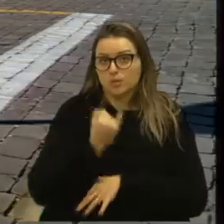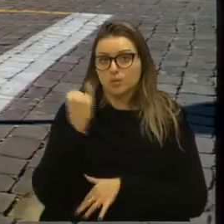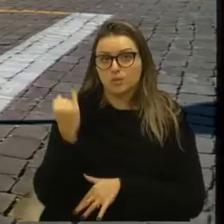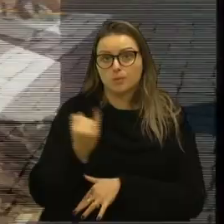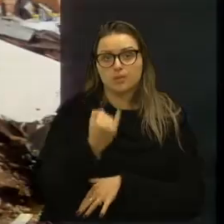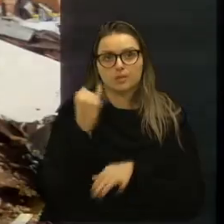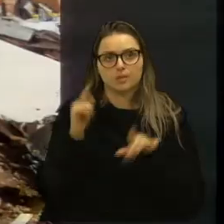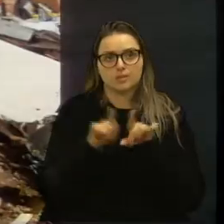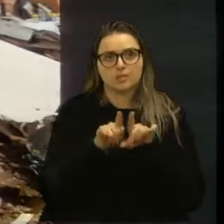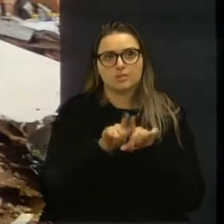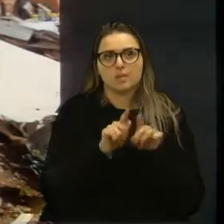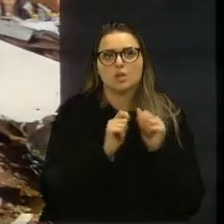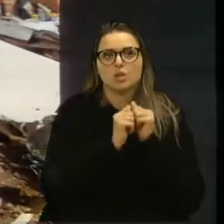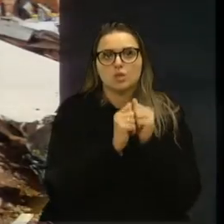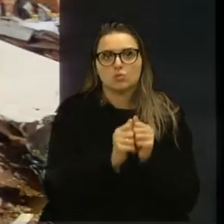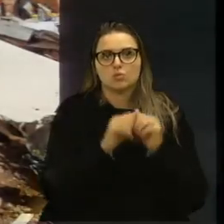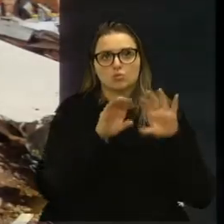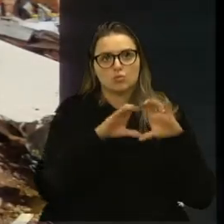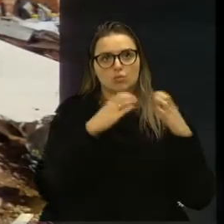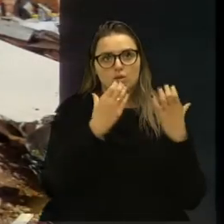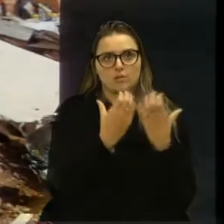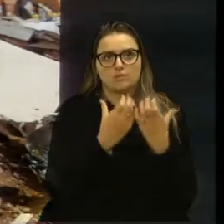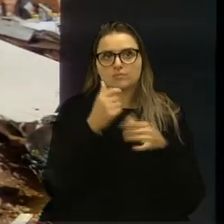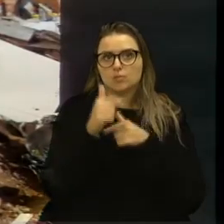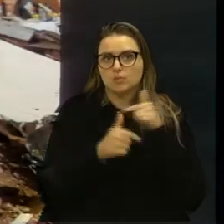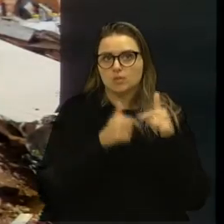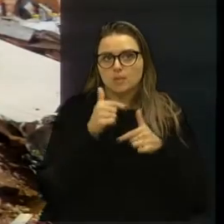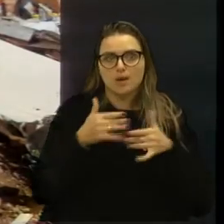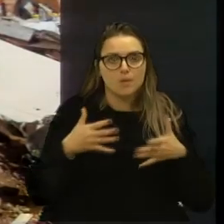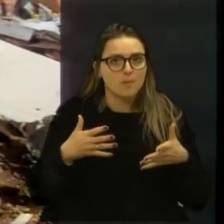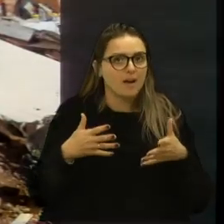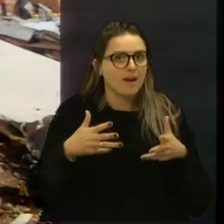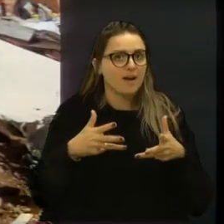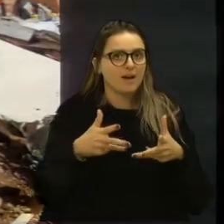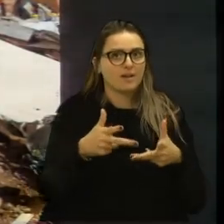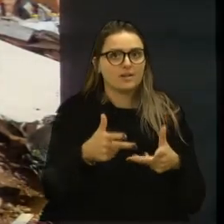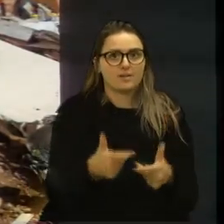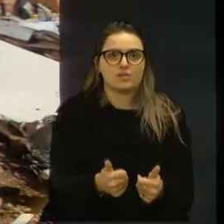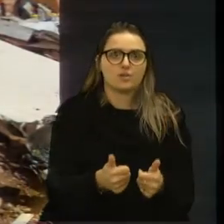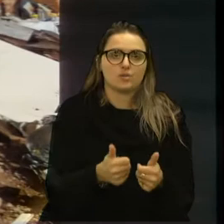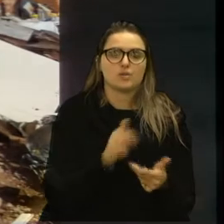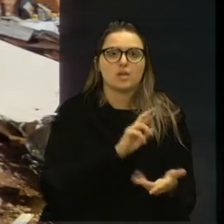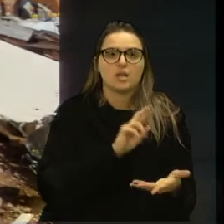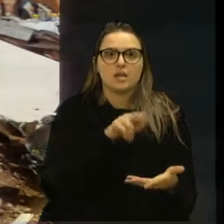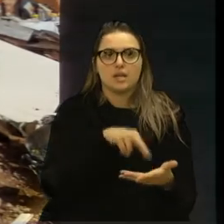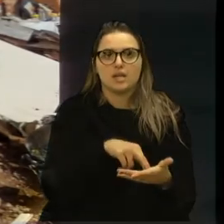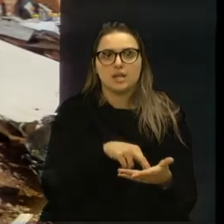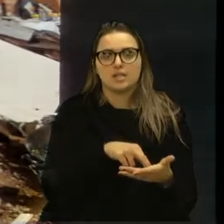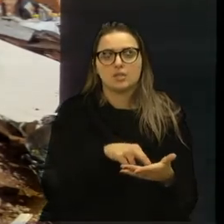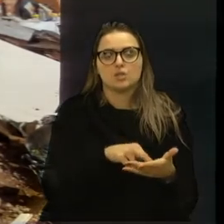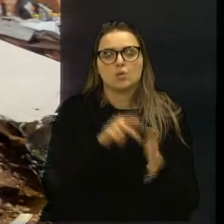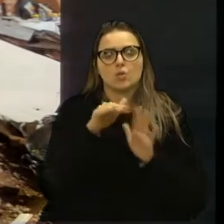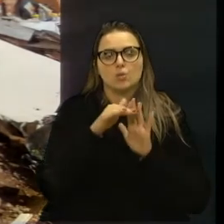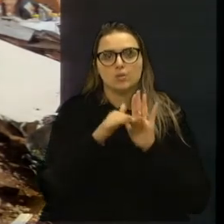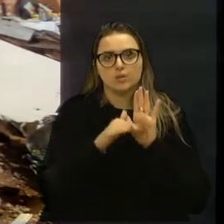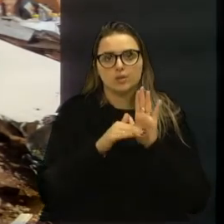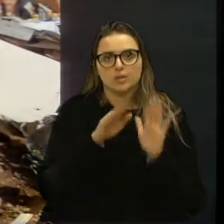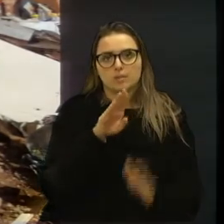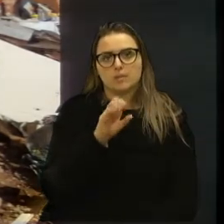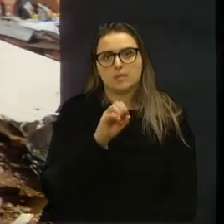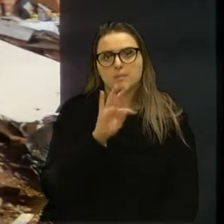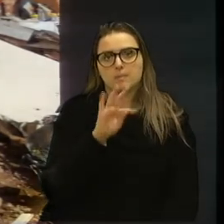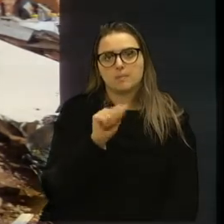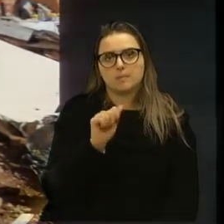junto à comunidade, um trabalho fantástico. Ela realizou o Bota Fora. O Bota